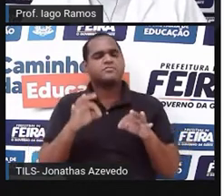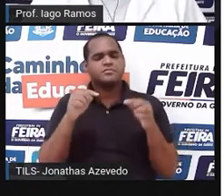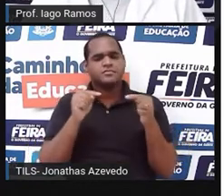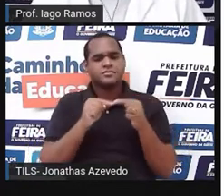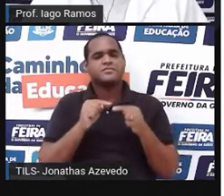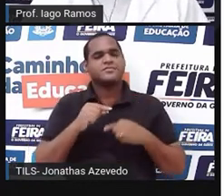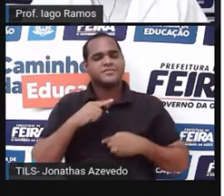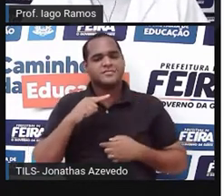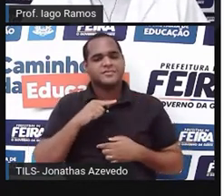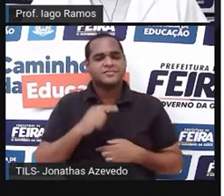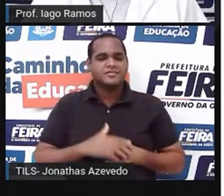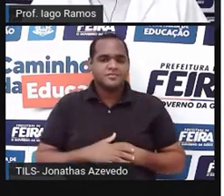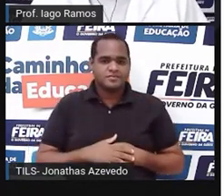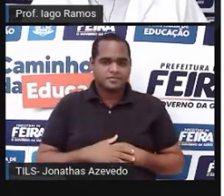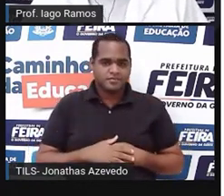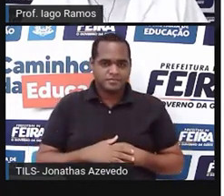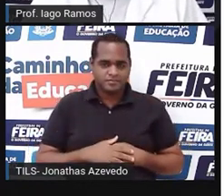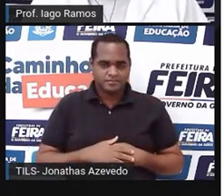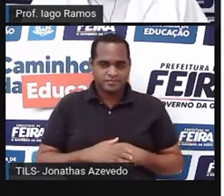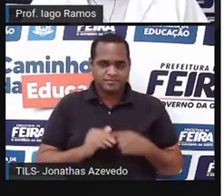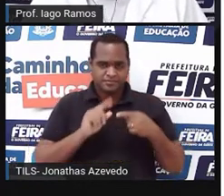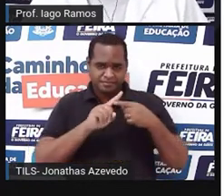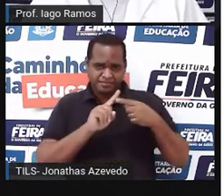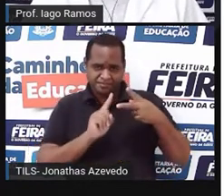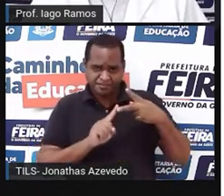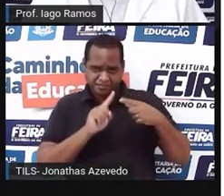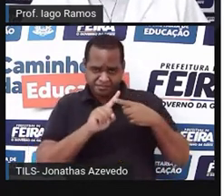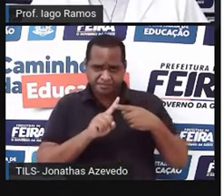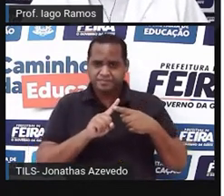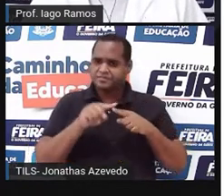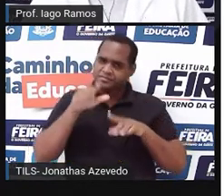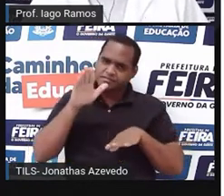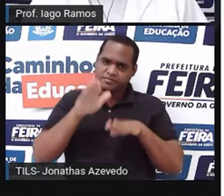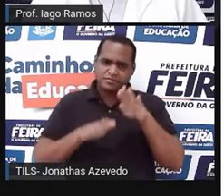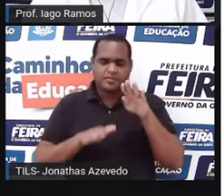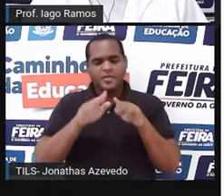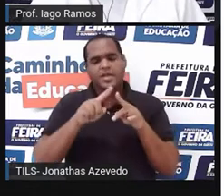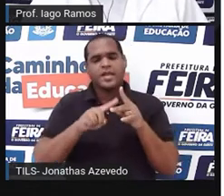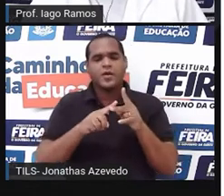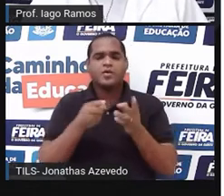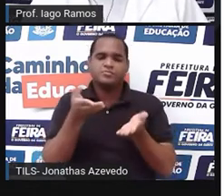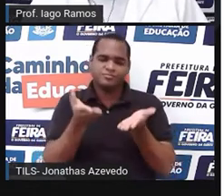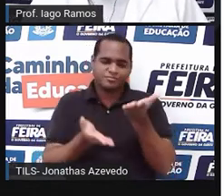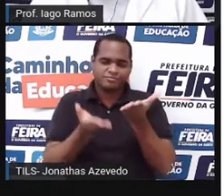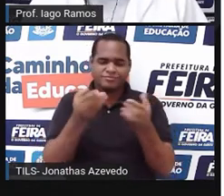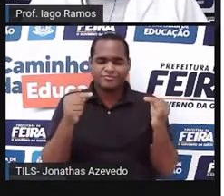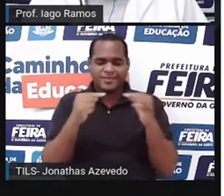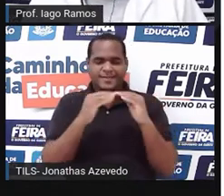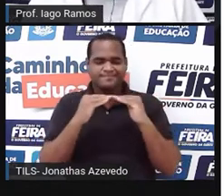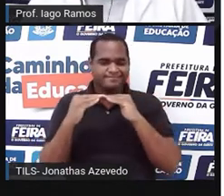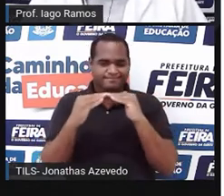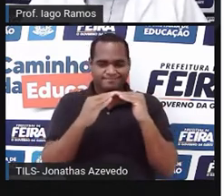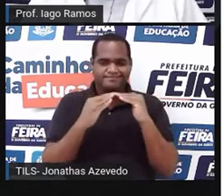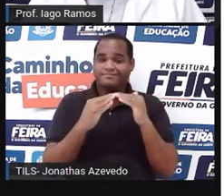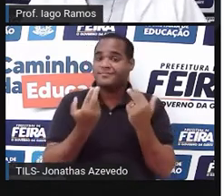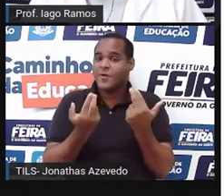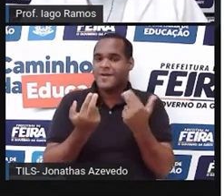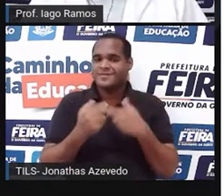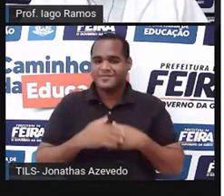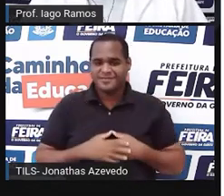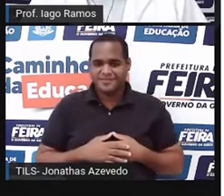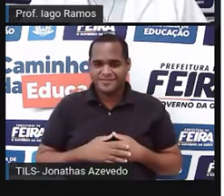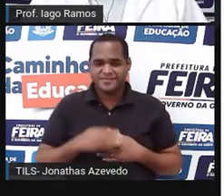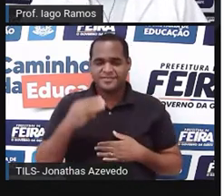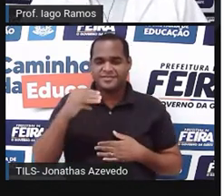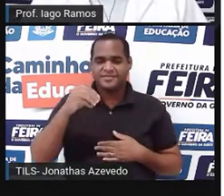Opção A, invariáveis, ou opção B, proporcionais? Eu vou te dar